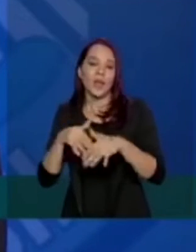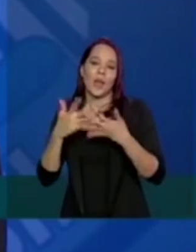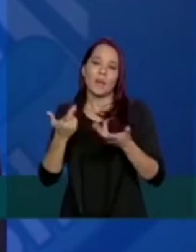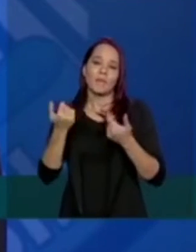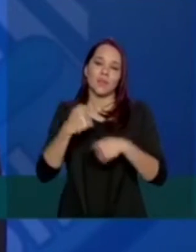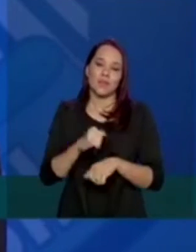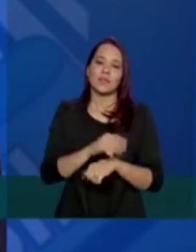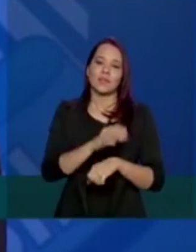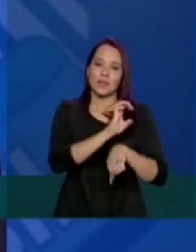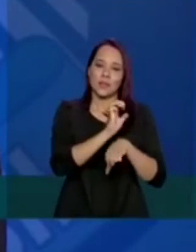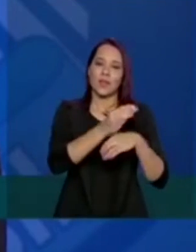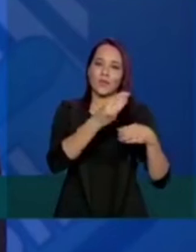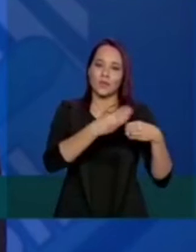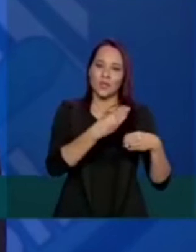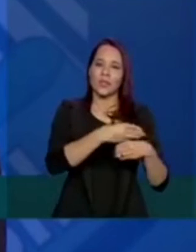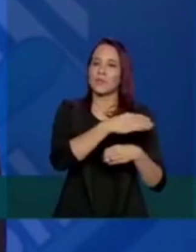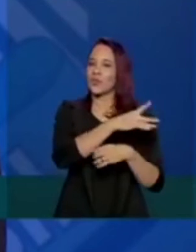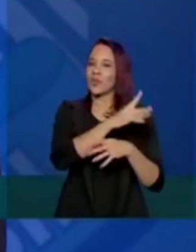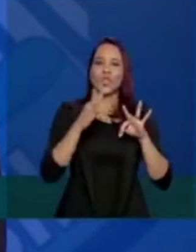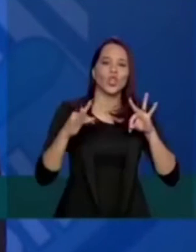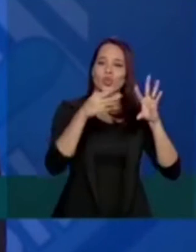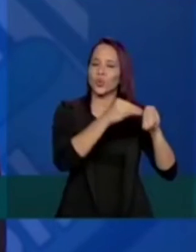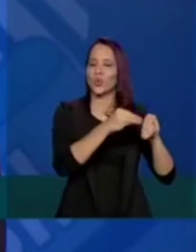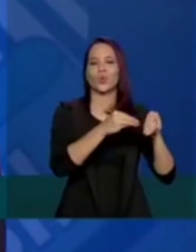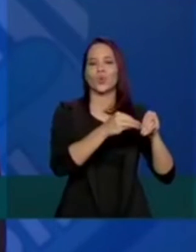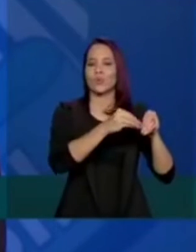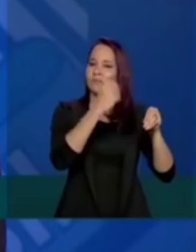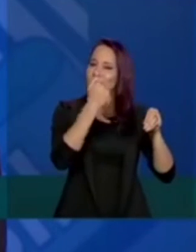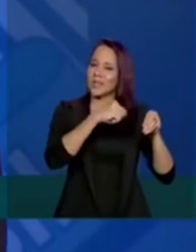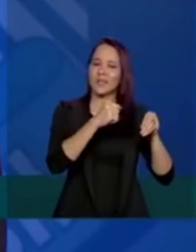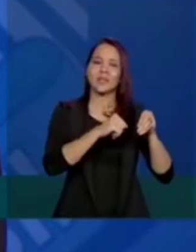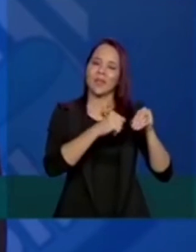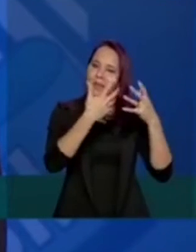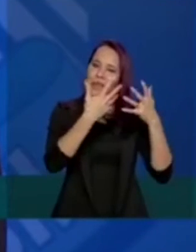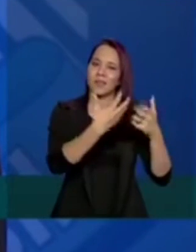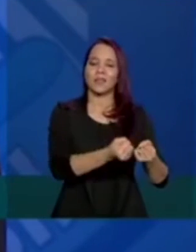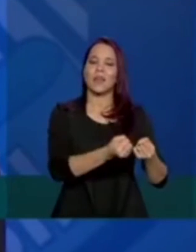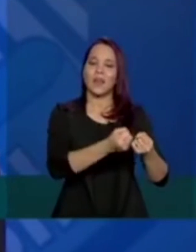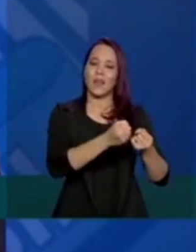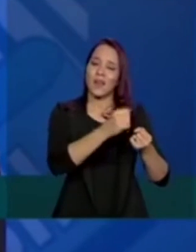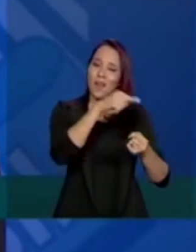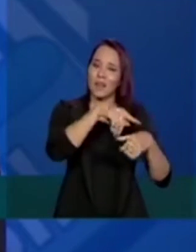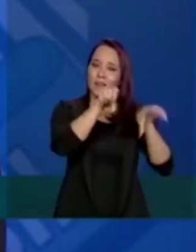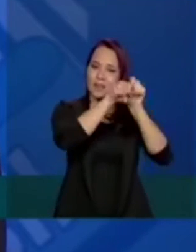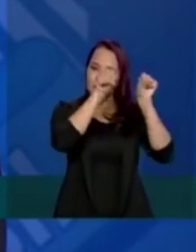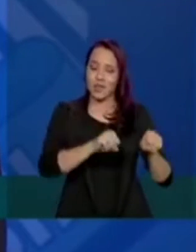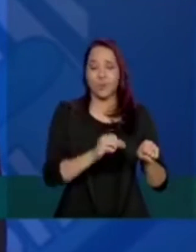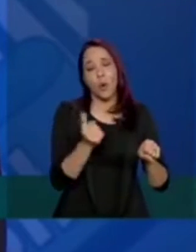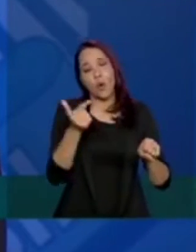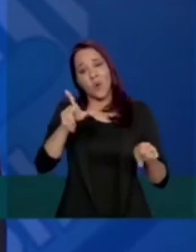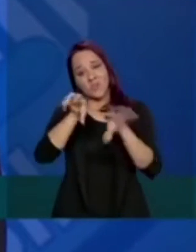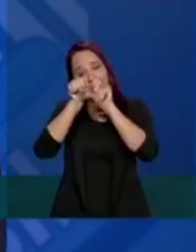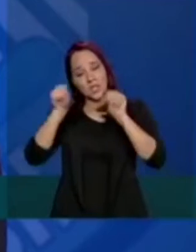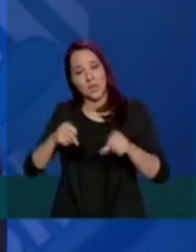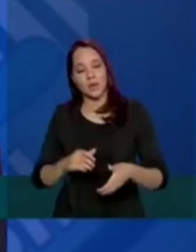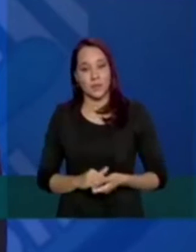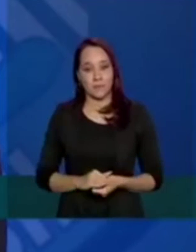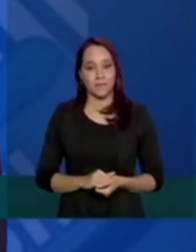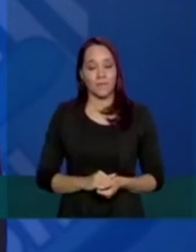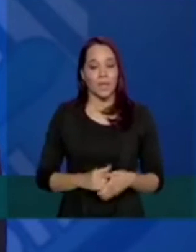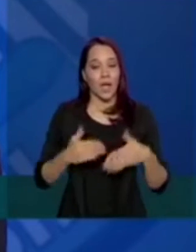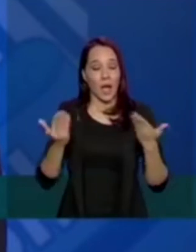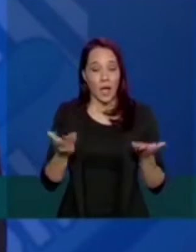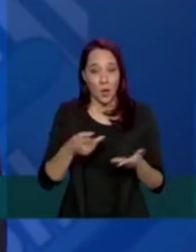% dos municípios e dos estados que têm que aderir ou a esse sistema ou a um outro. A partir do momento que a gente